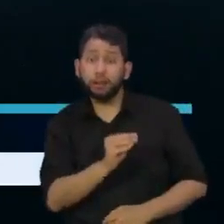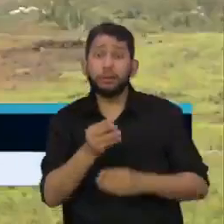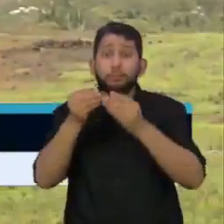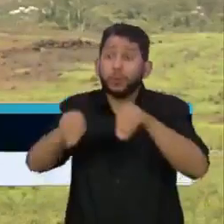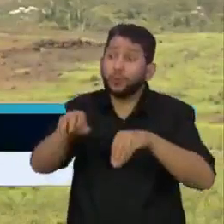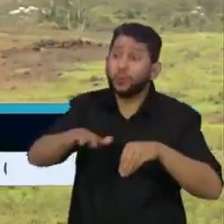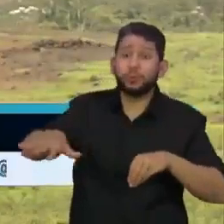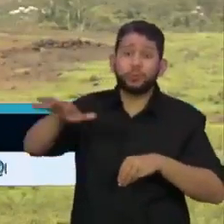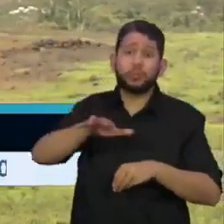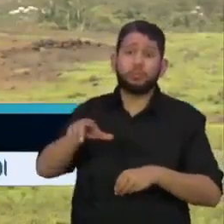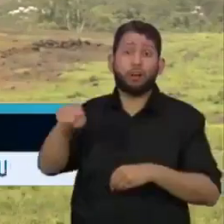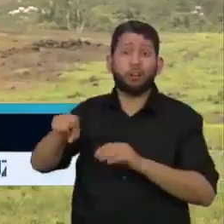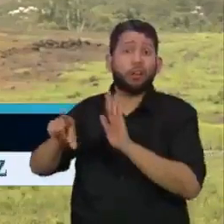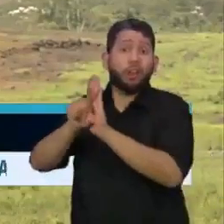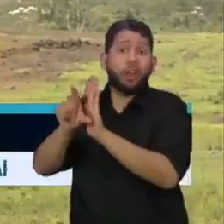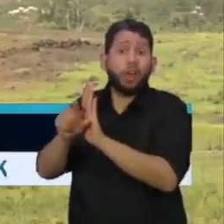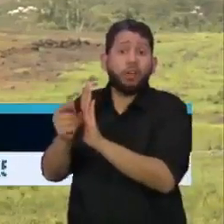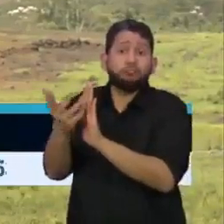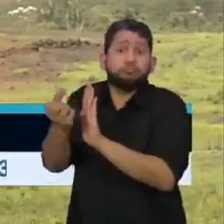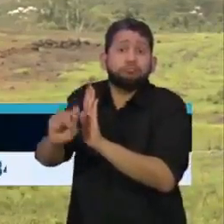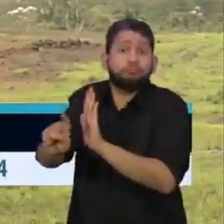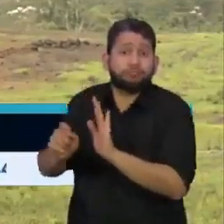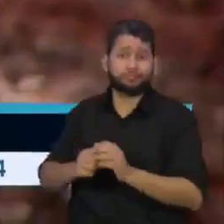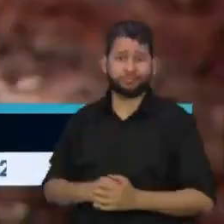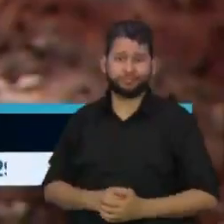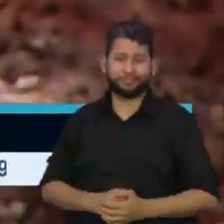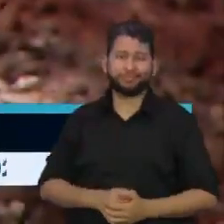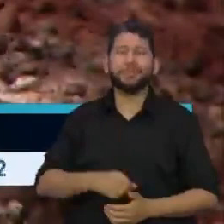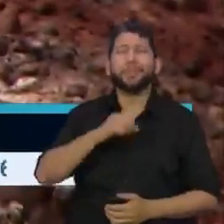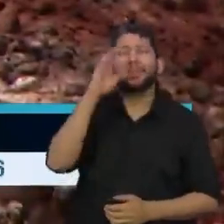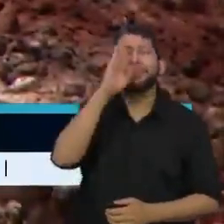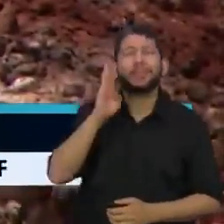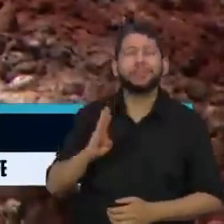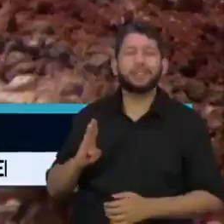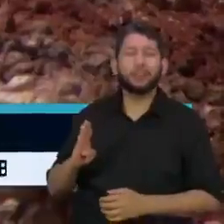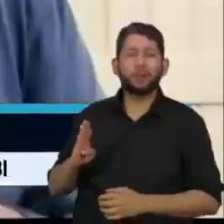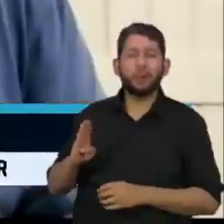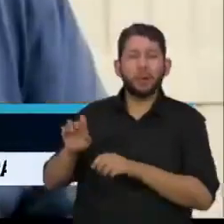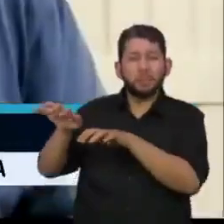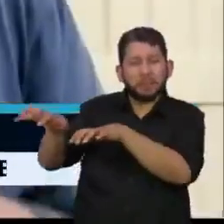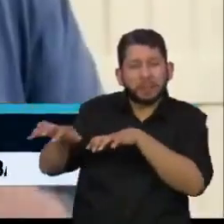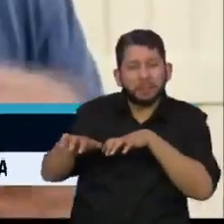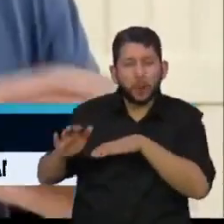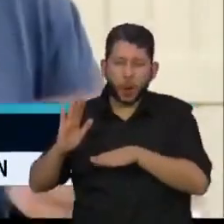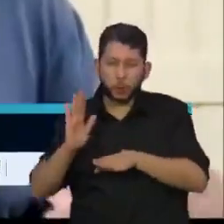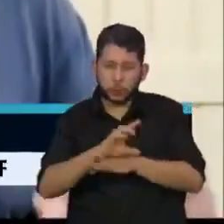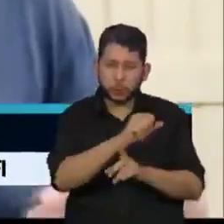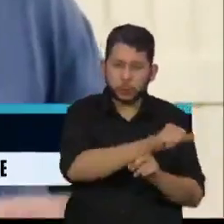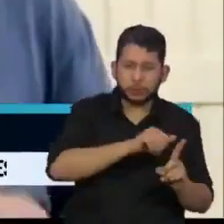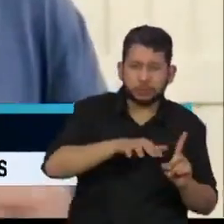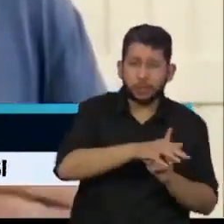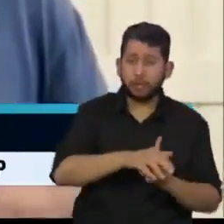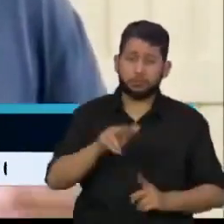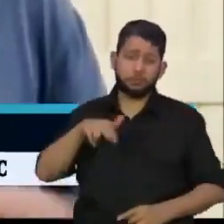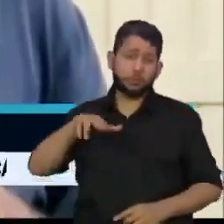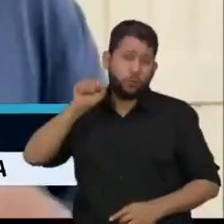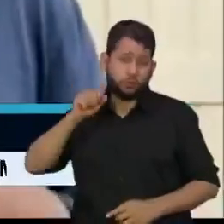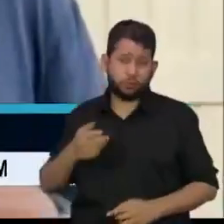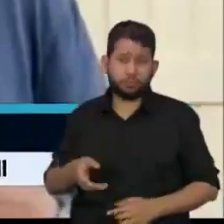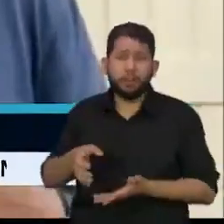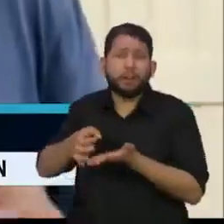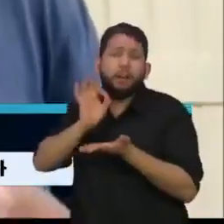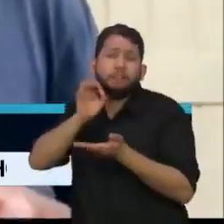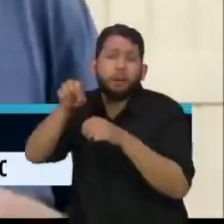ilegal. Em nenhuma experiência brasileira, a mineração garantiu o desenvolvimento social. A cafeicultura, a criação de gado,